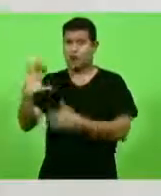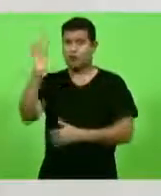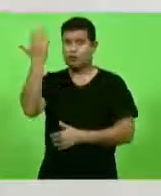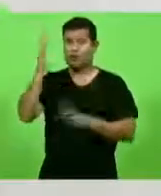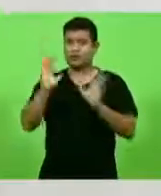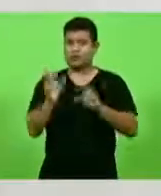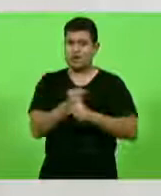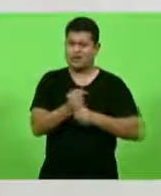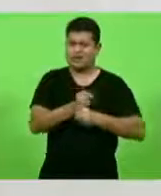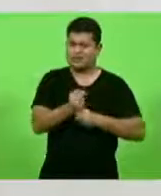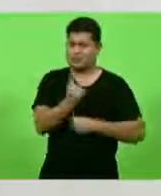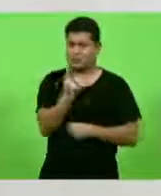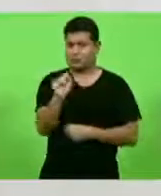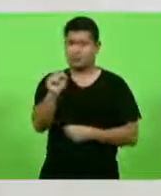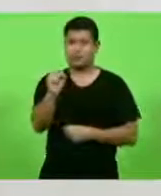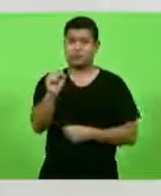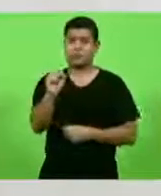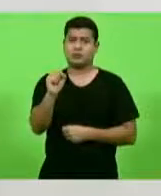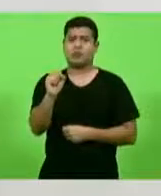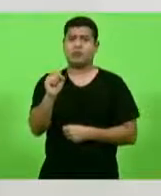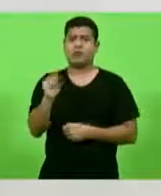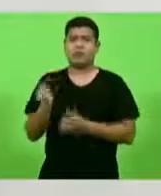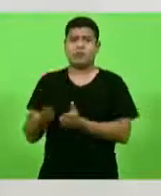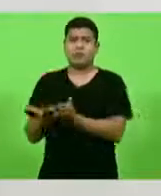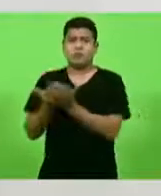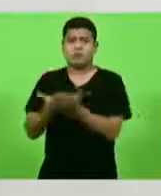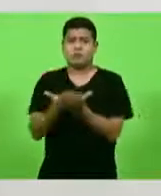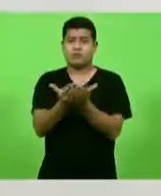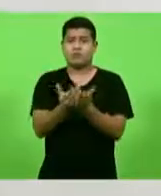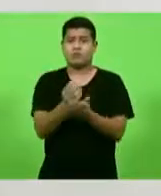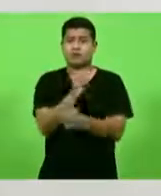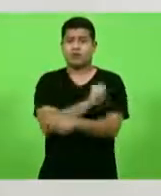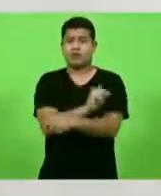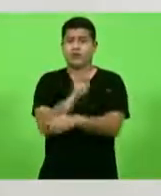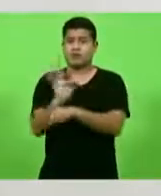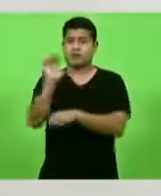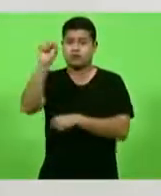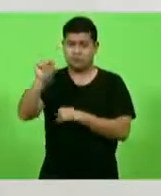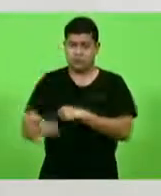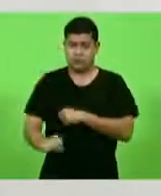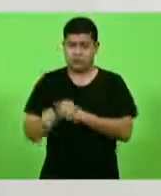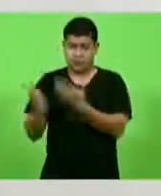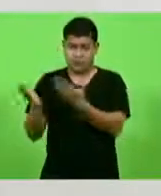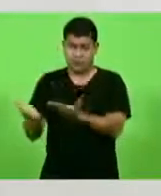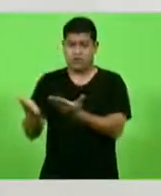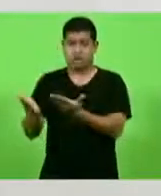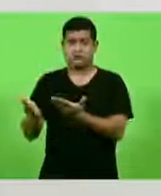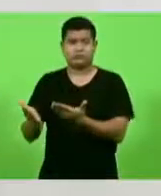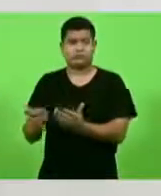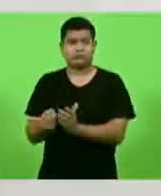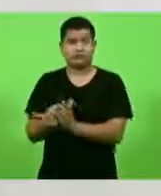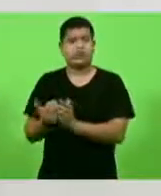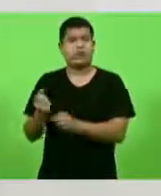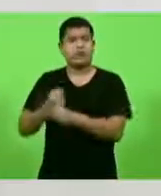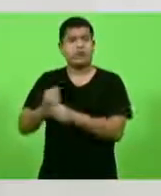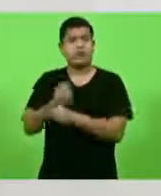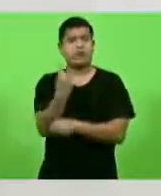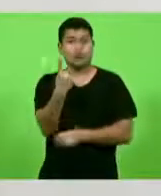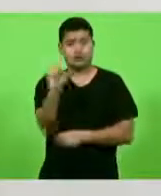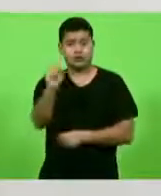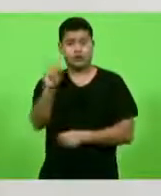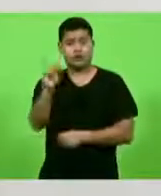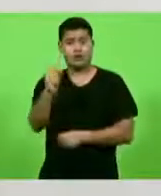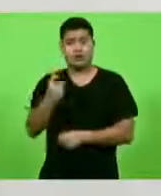18 anos no Porto de São Francisco do Sul. Há 18 anos, uma